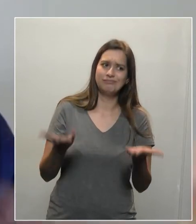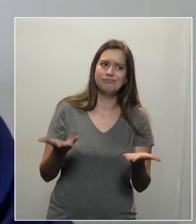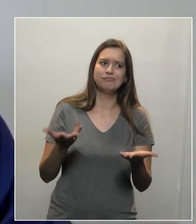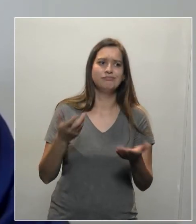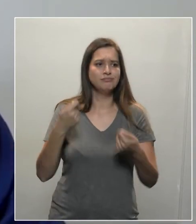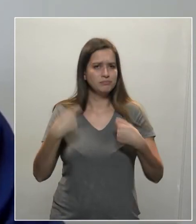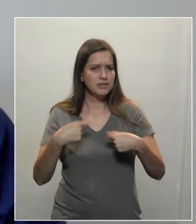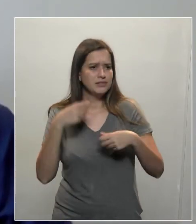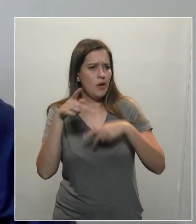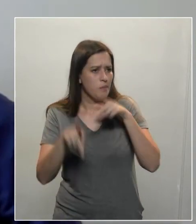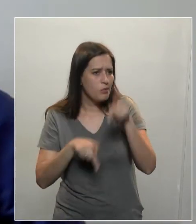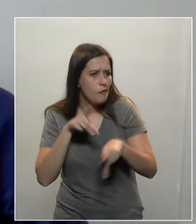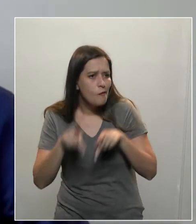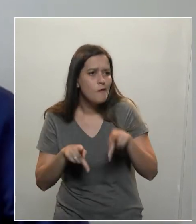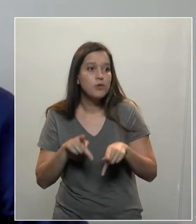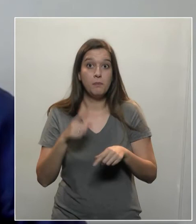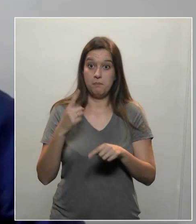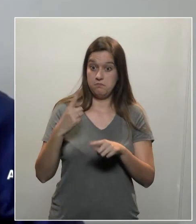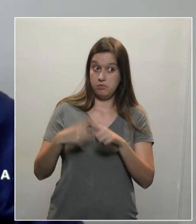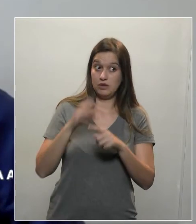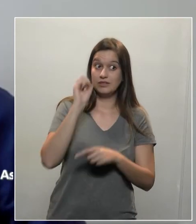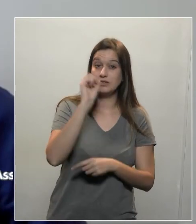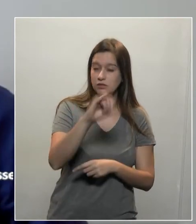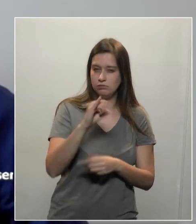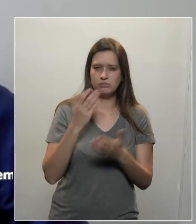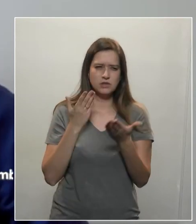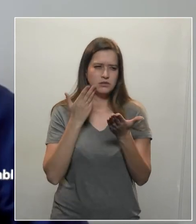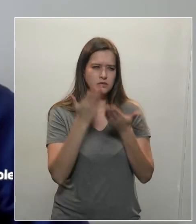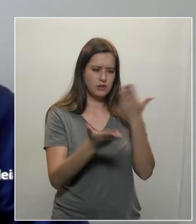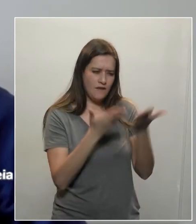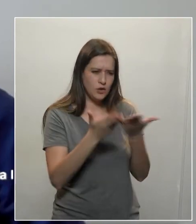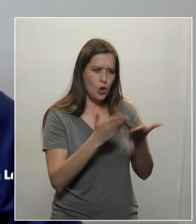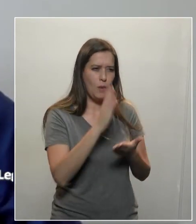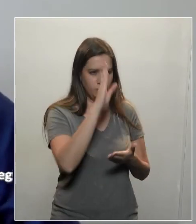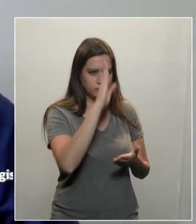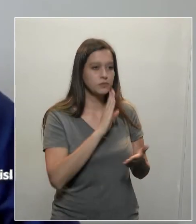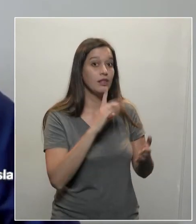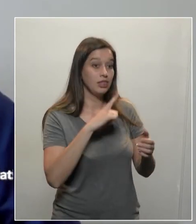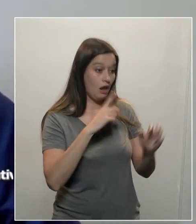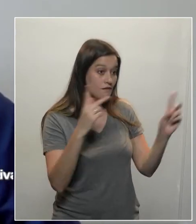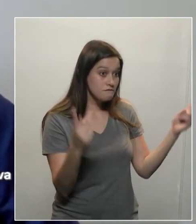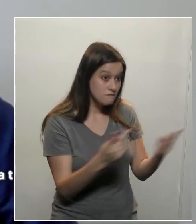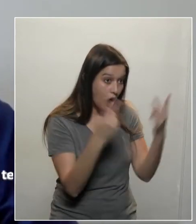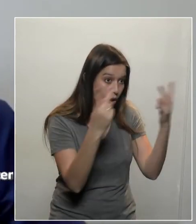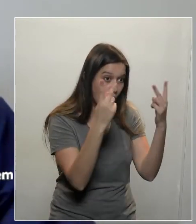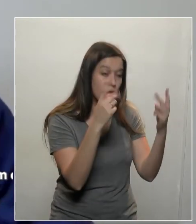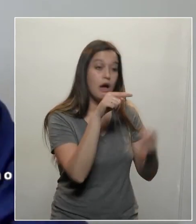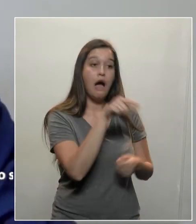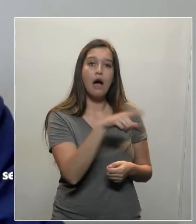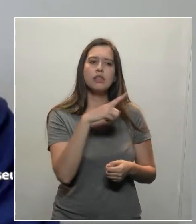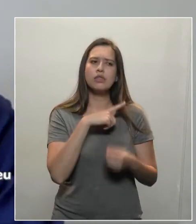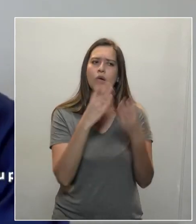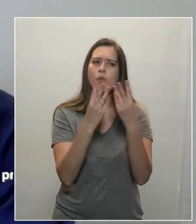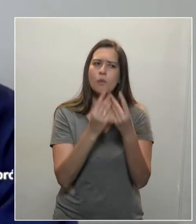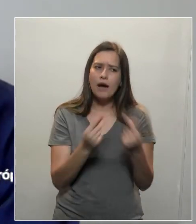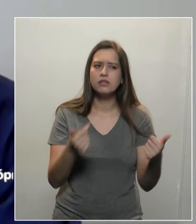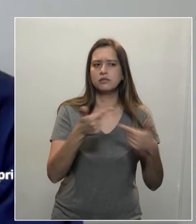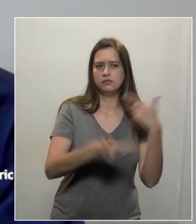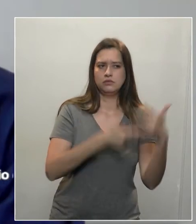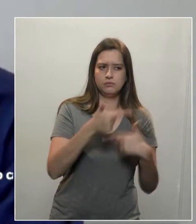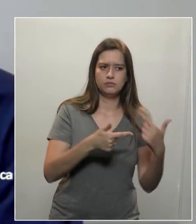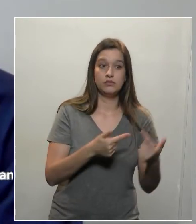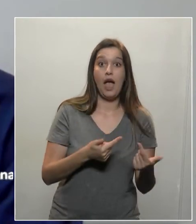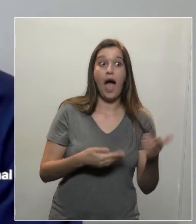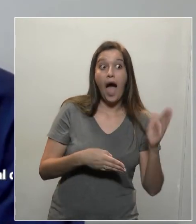valorizar o servidor público é ofertar serviços de qualidade à nossa população. Portanto, o